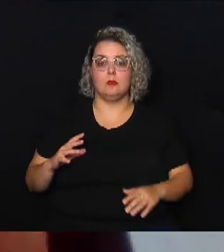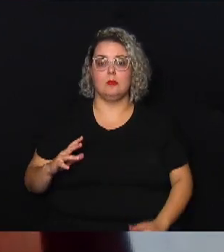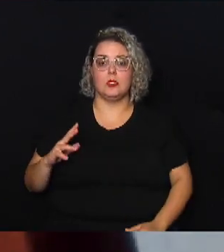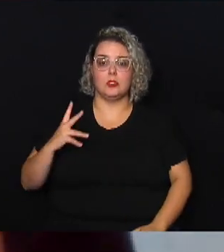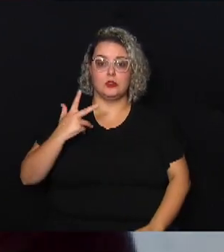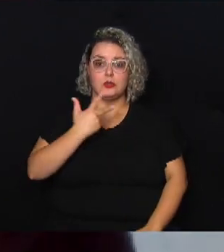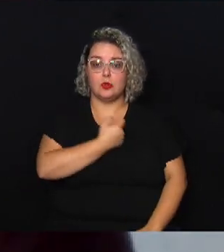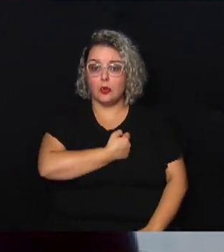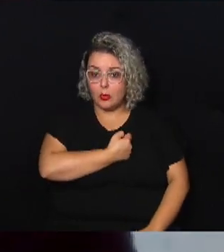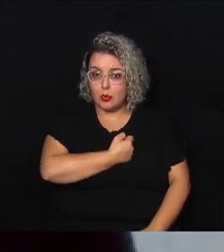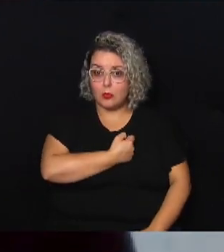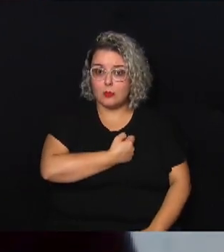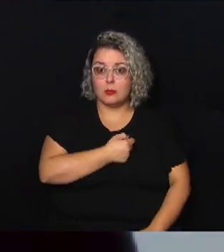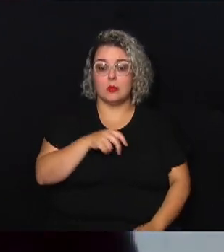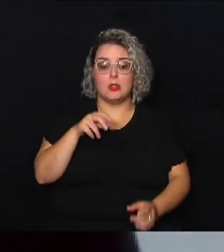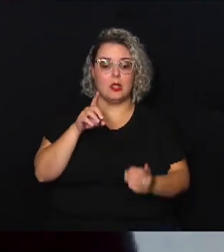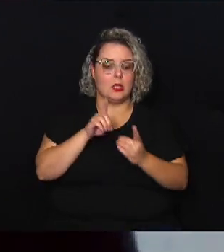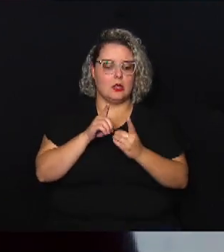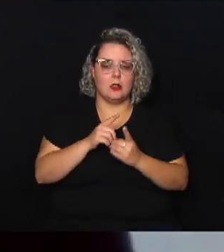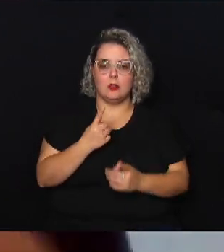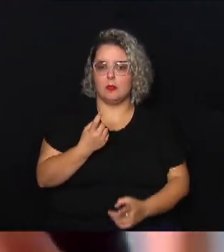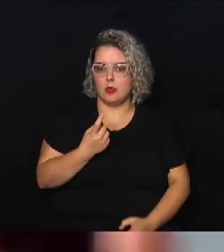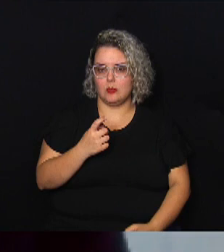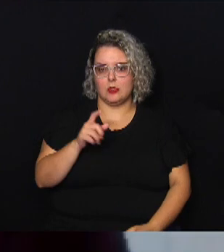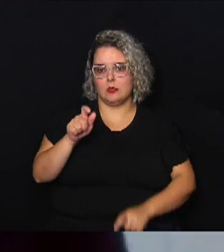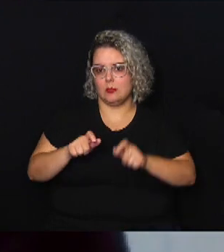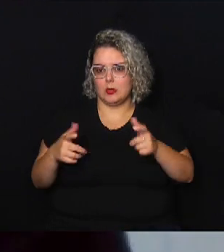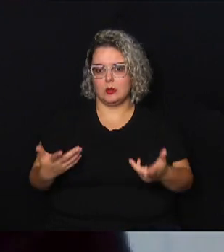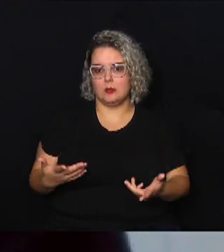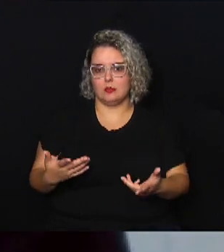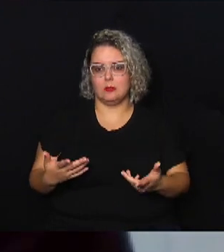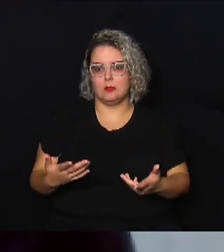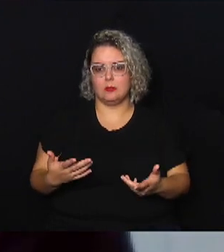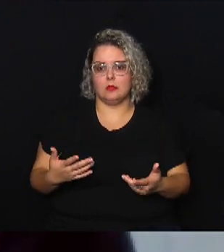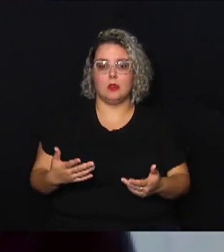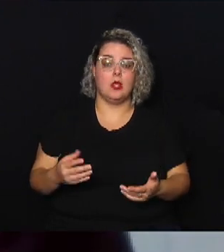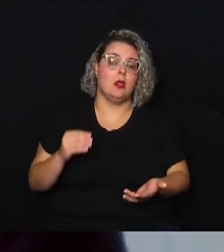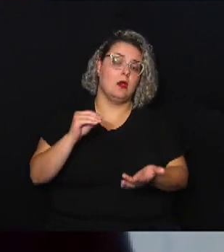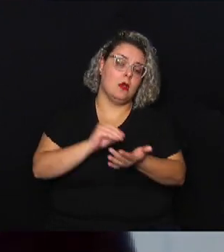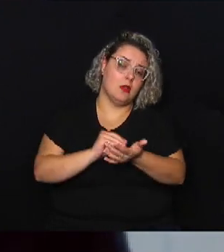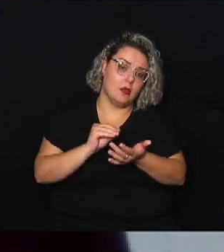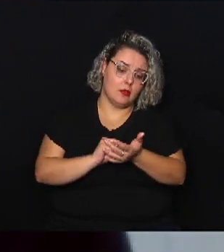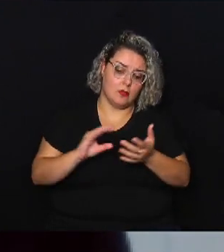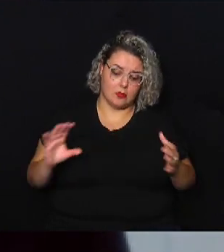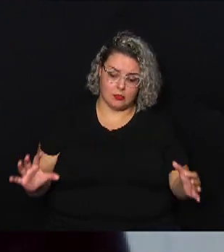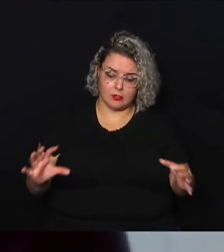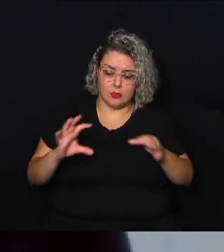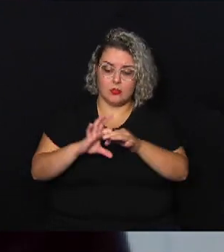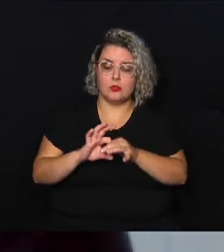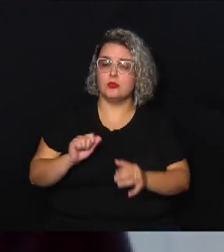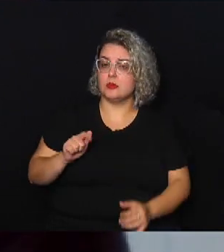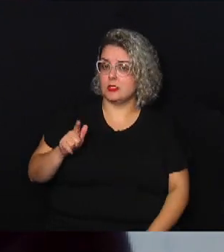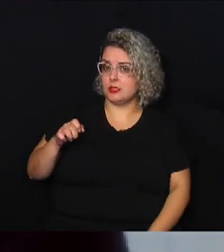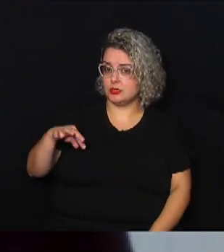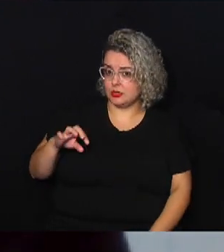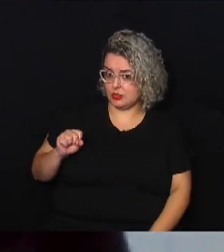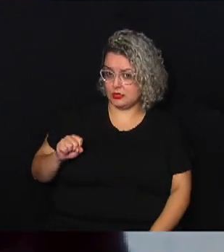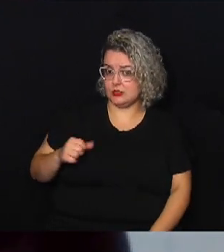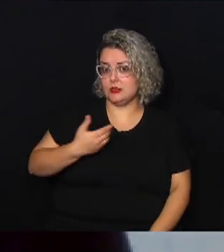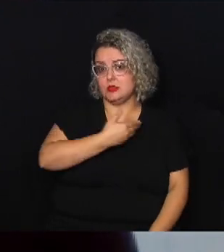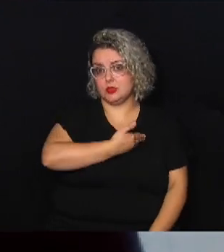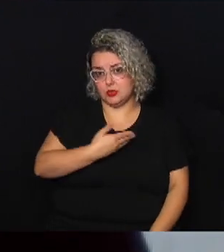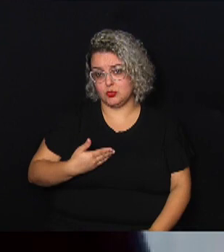é claramente uma questão de desintegração dos agentes públicos que poderiam estar